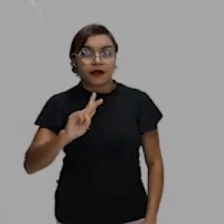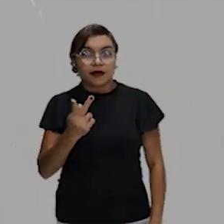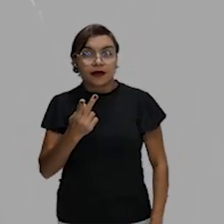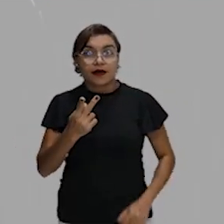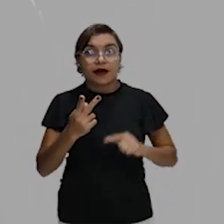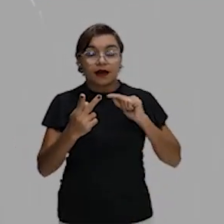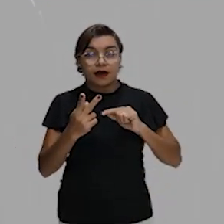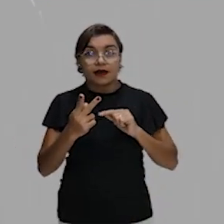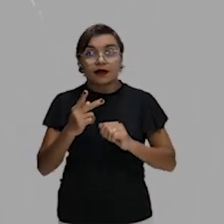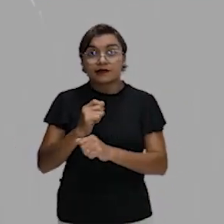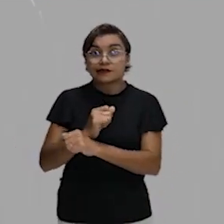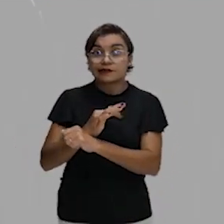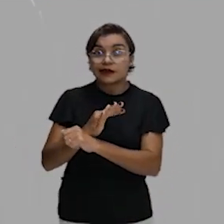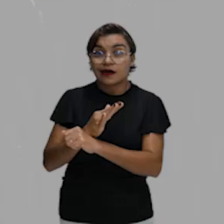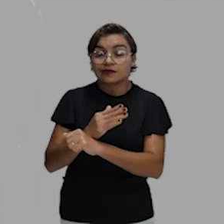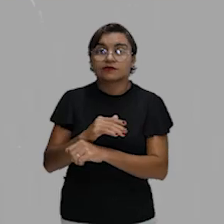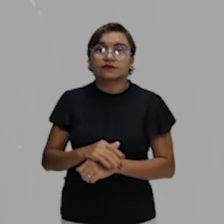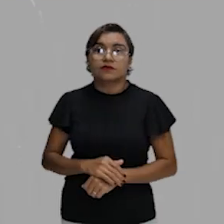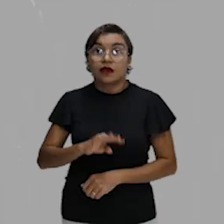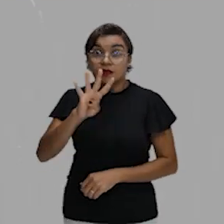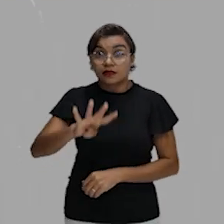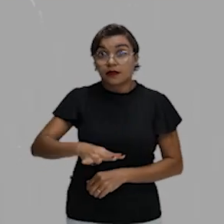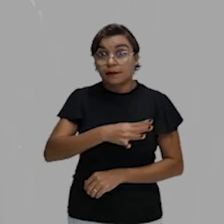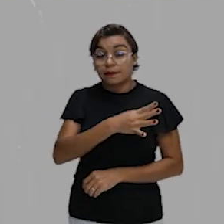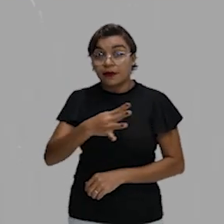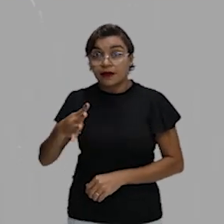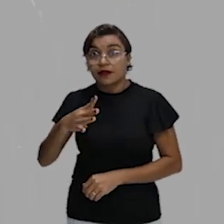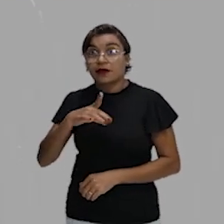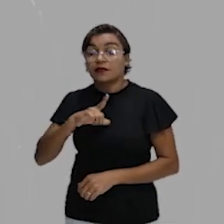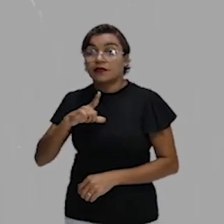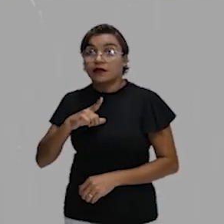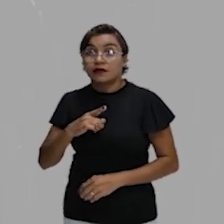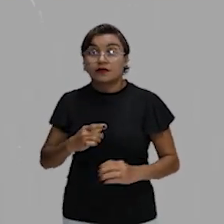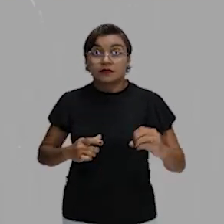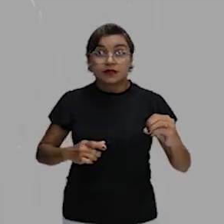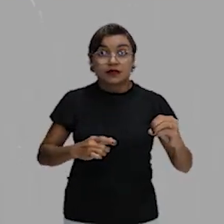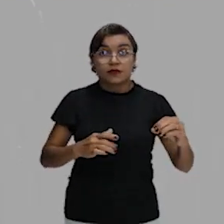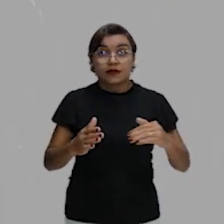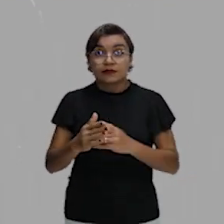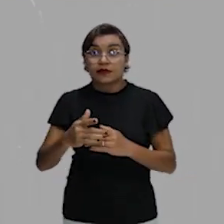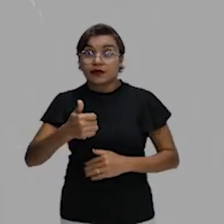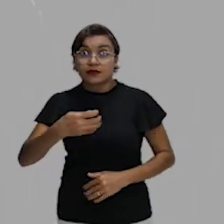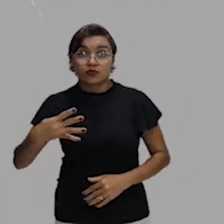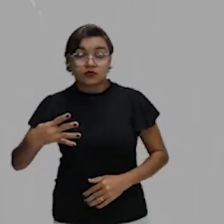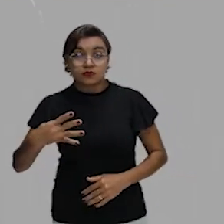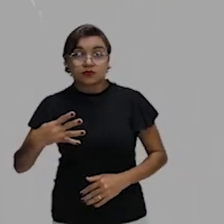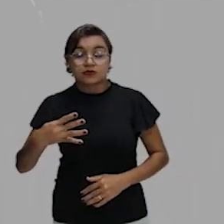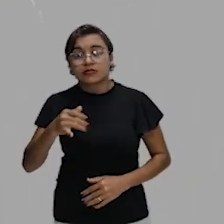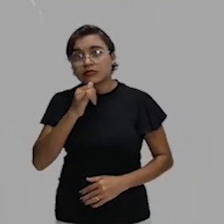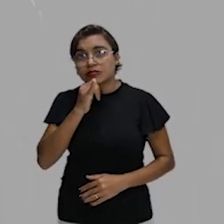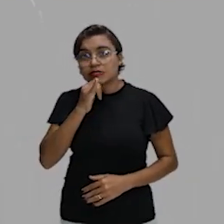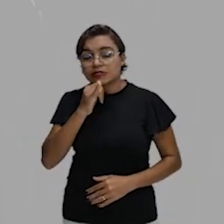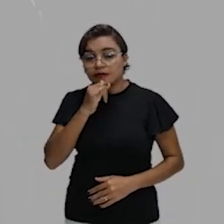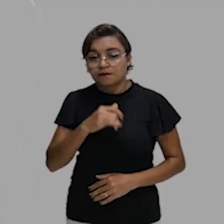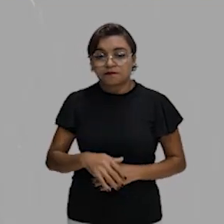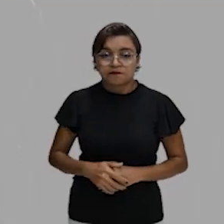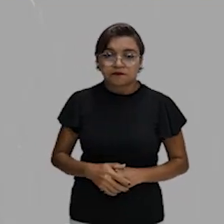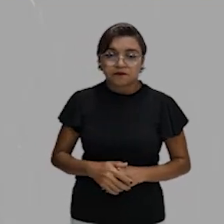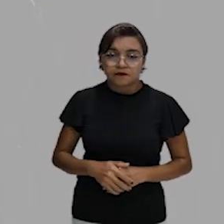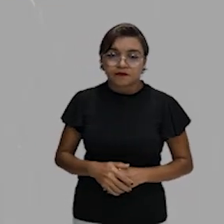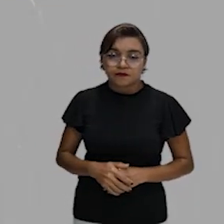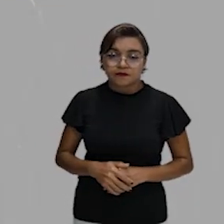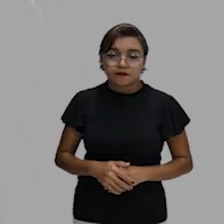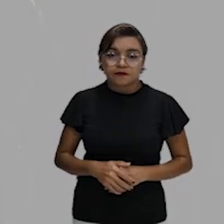é o índice de acidez. A tabela pH, galera, ela varia de 0 a 14, sendo que o 7 seria o elemento neutro.